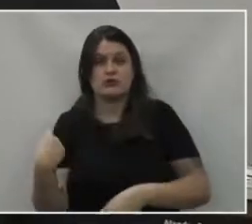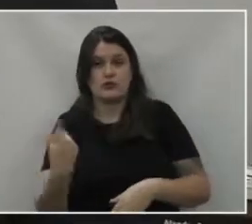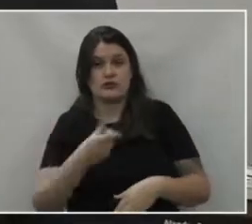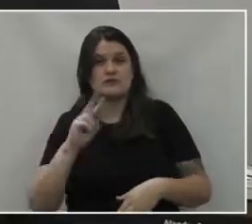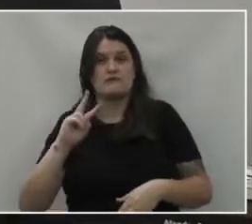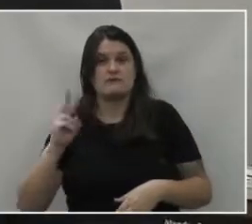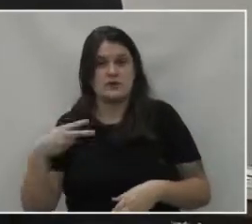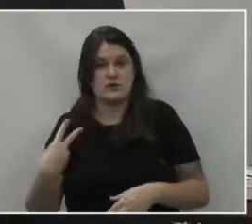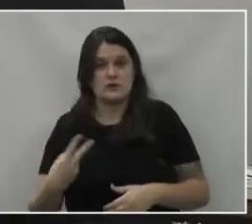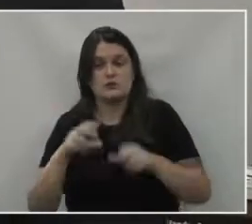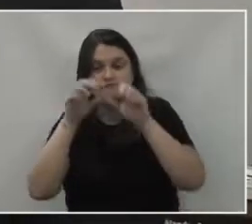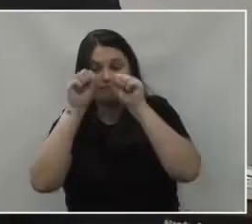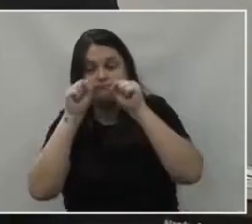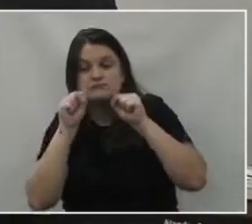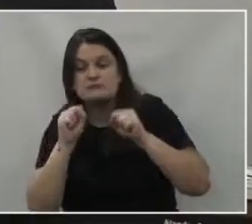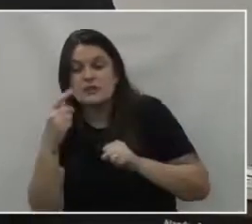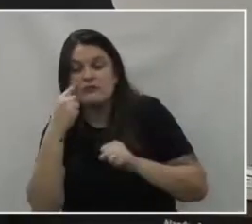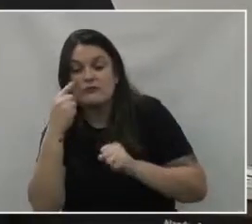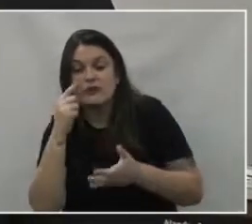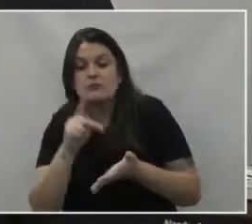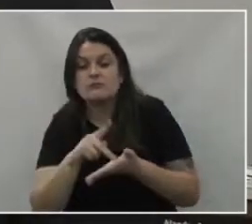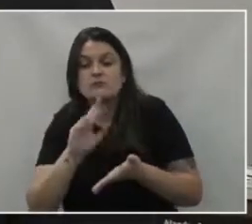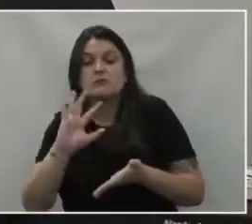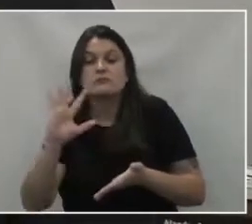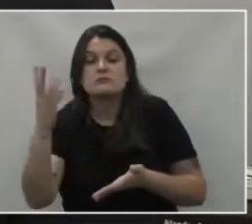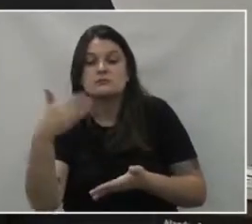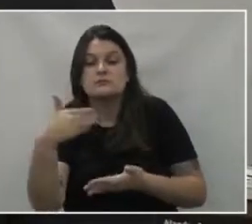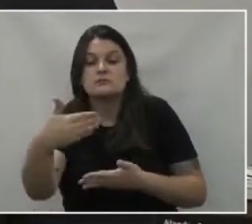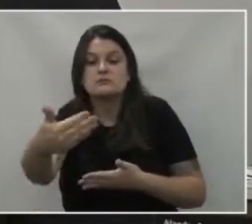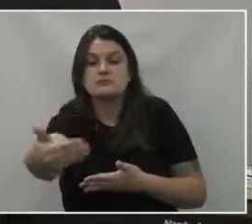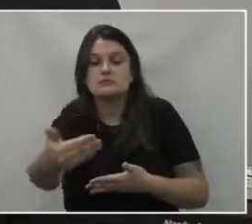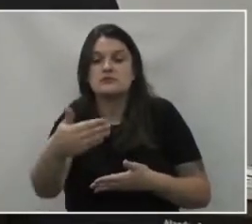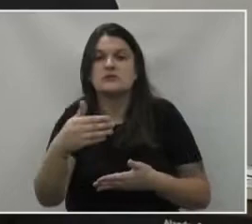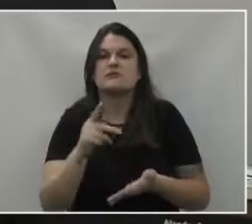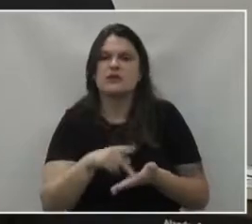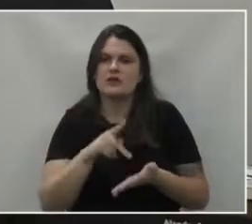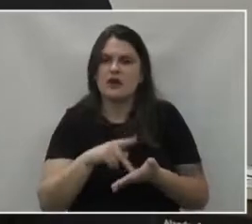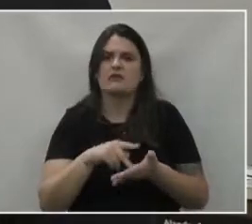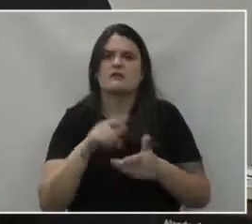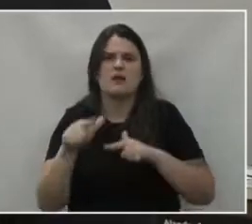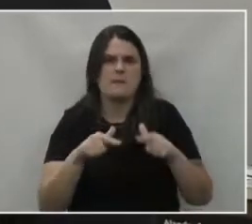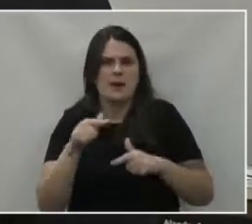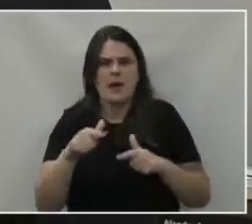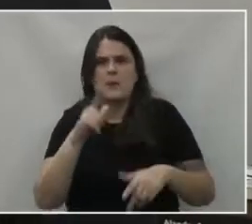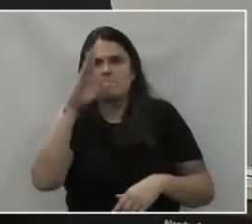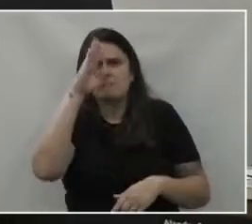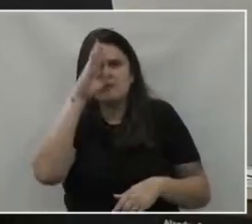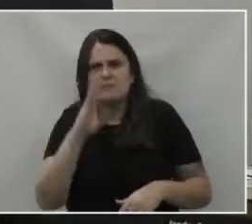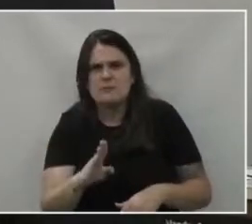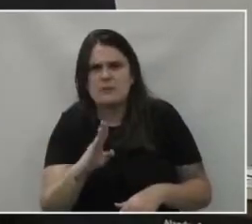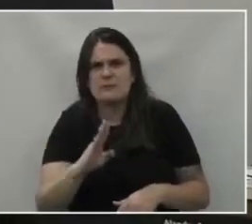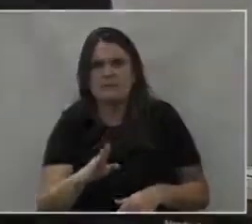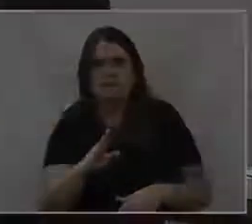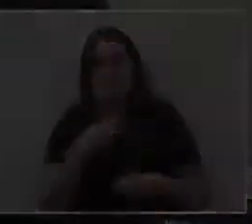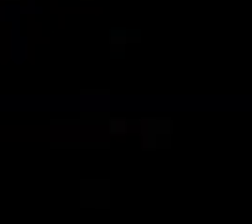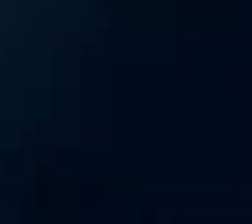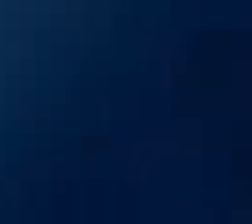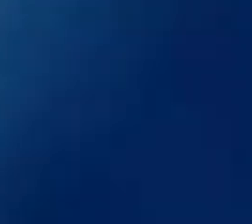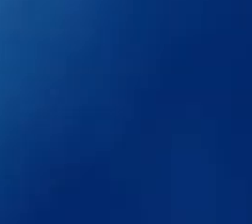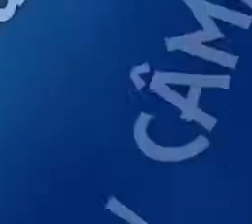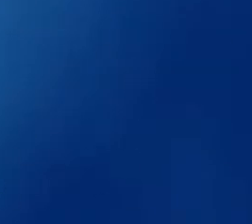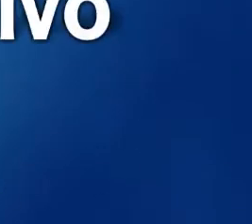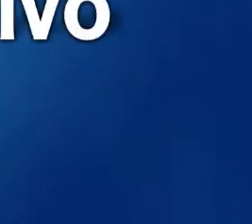estamos acompanhando realmente para que seja feita principalmente a questão da prevenção